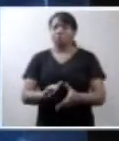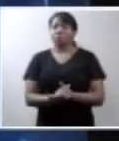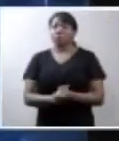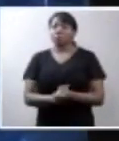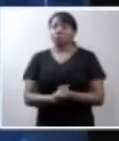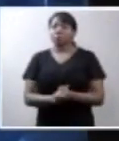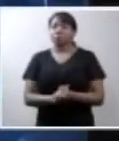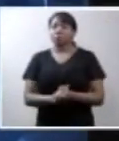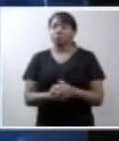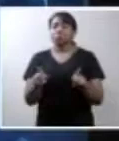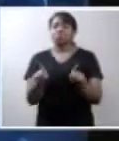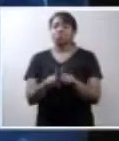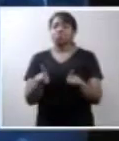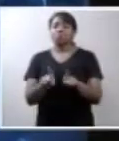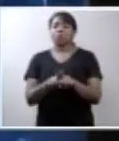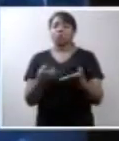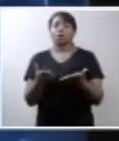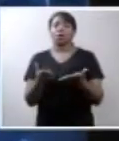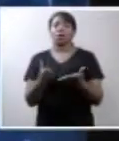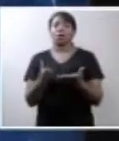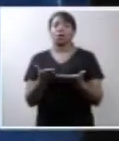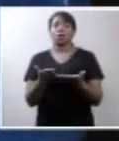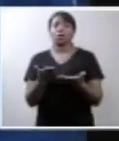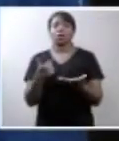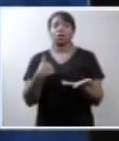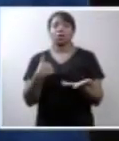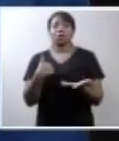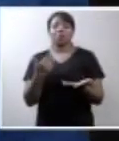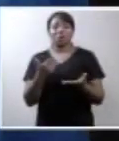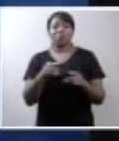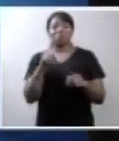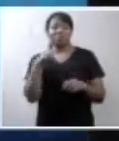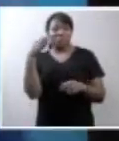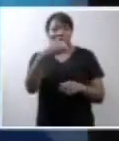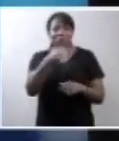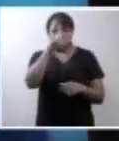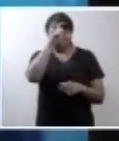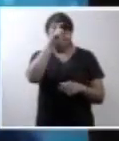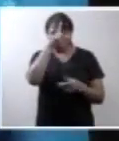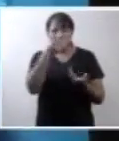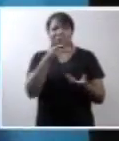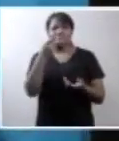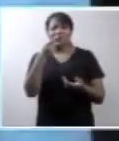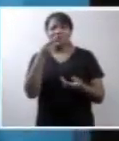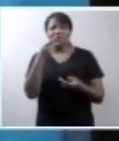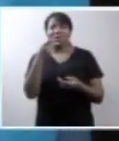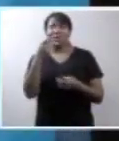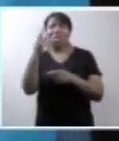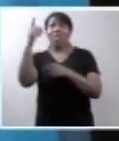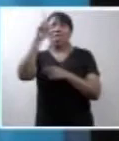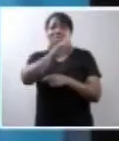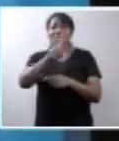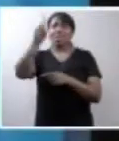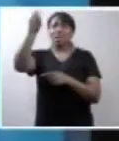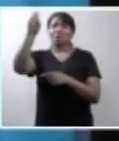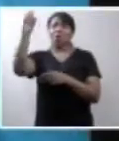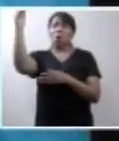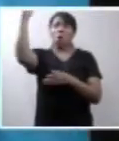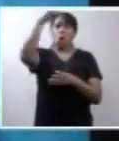Um homem, crente, nas clínicas, falou que Deus ia pôr um cérebro no meu filho.